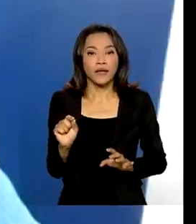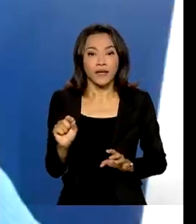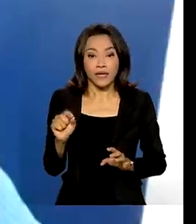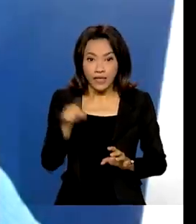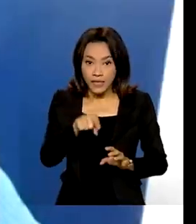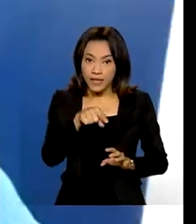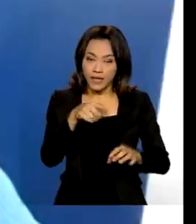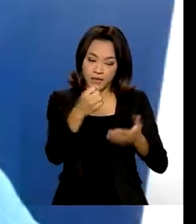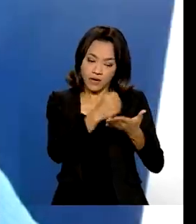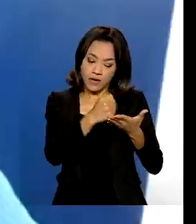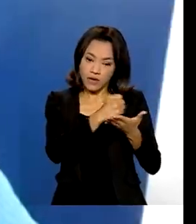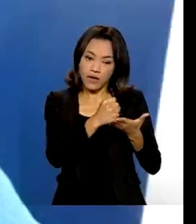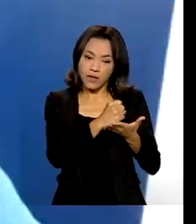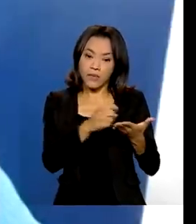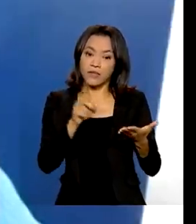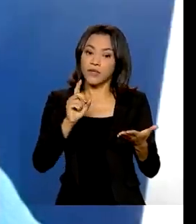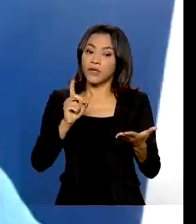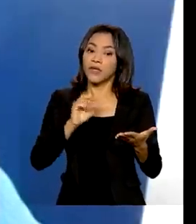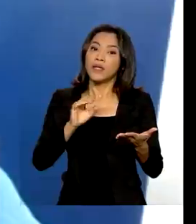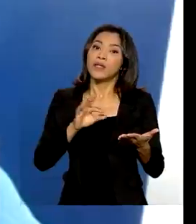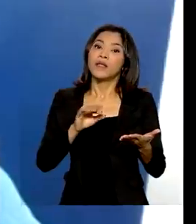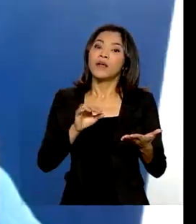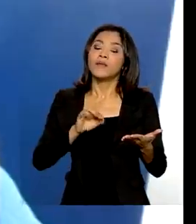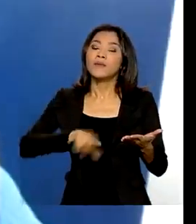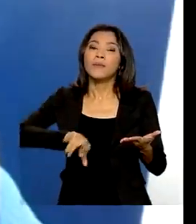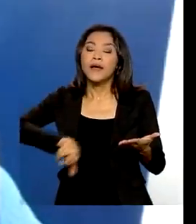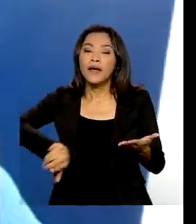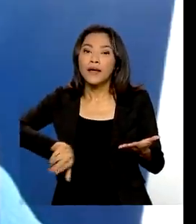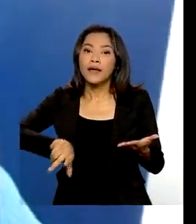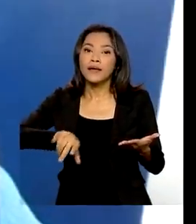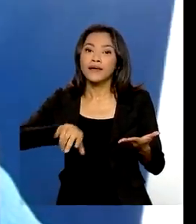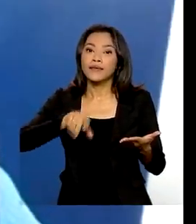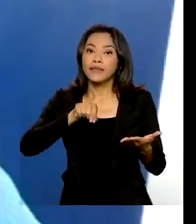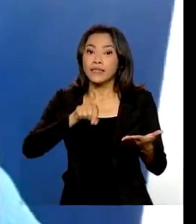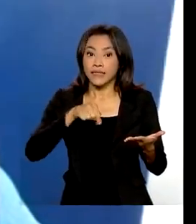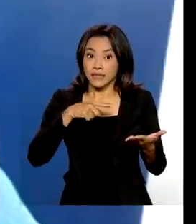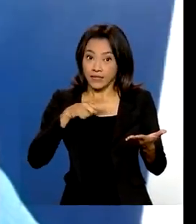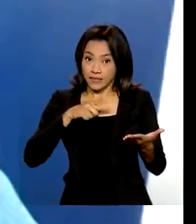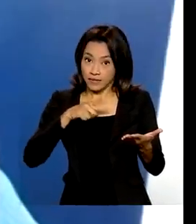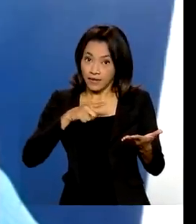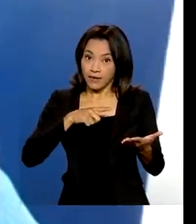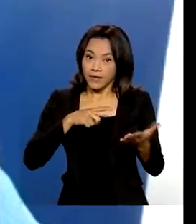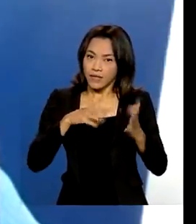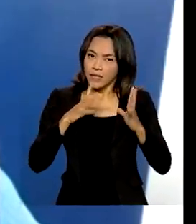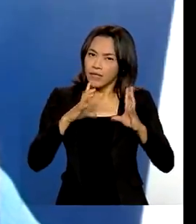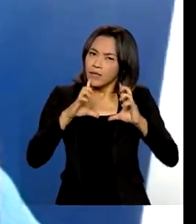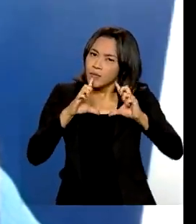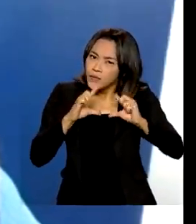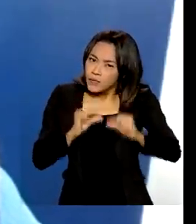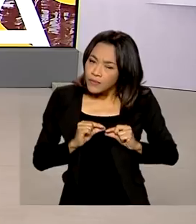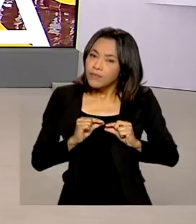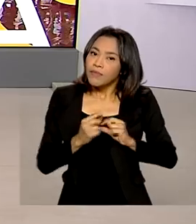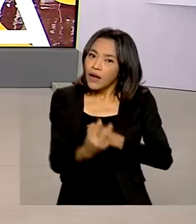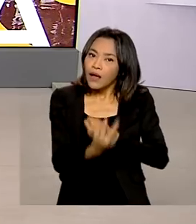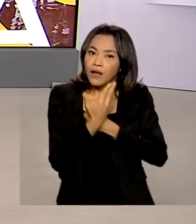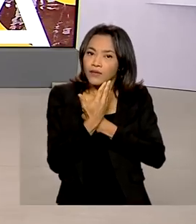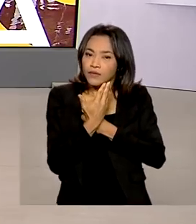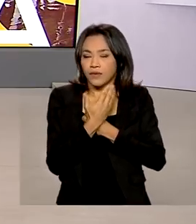atuação não é dependente da resposta e da integridade do sistema imune de cada indivíduo.